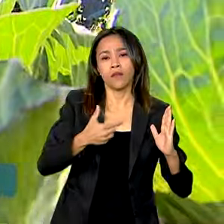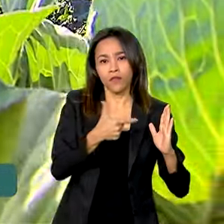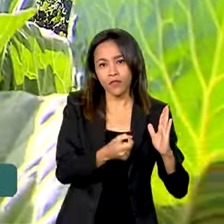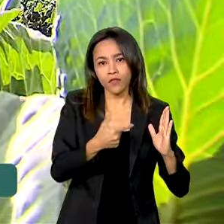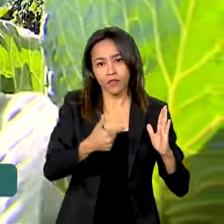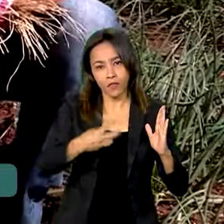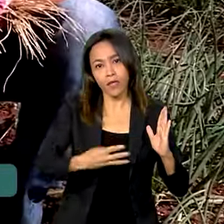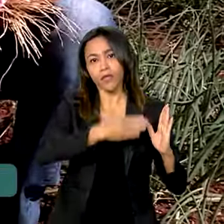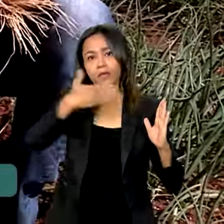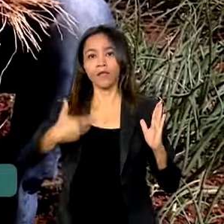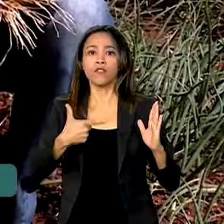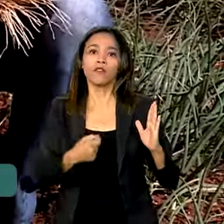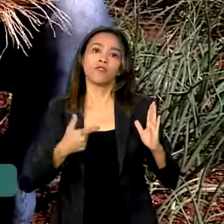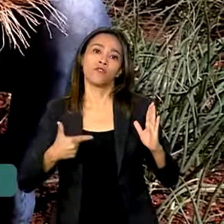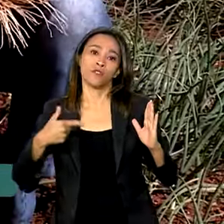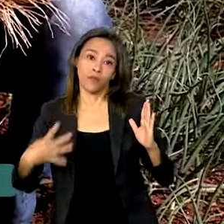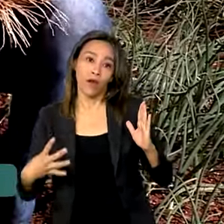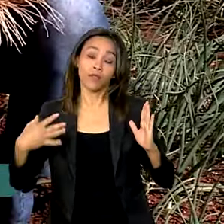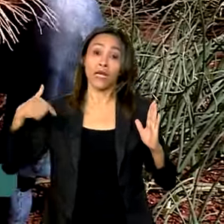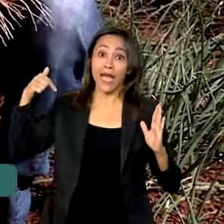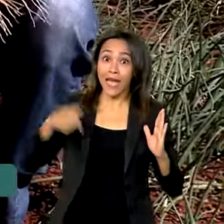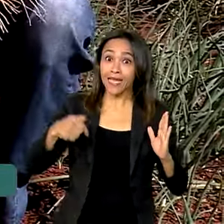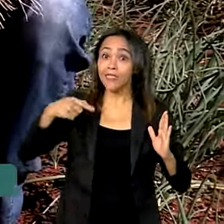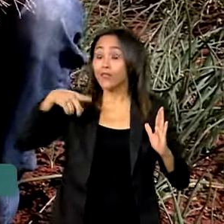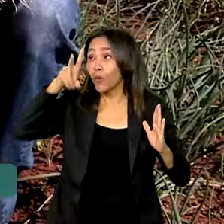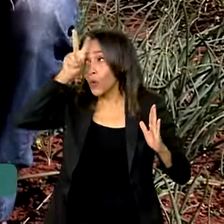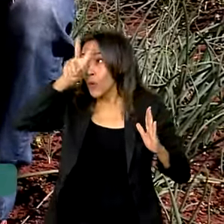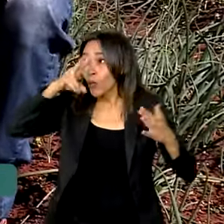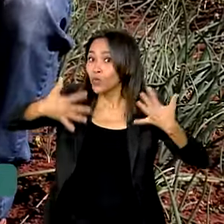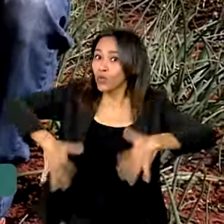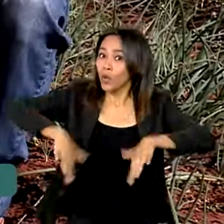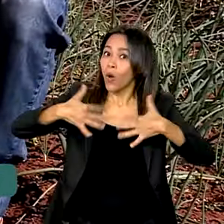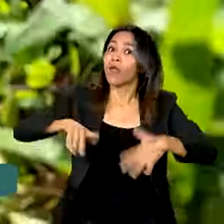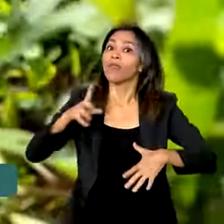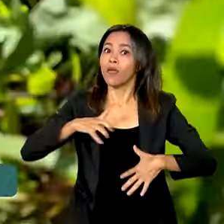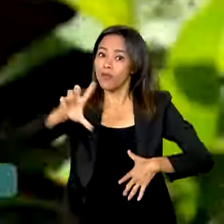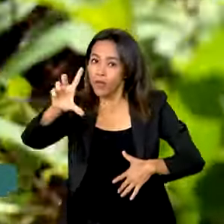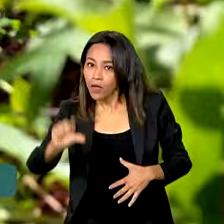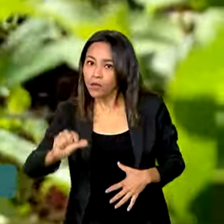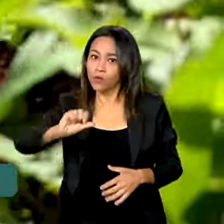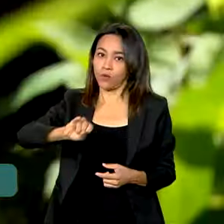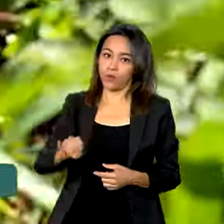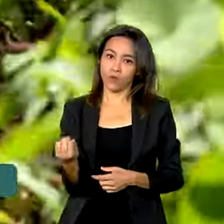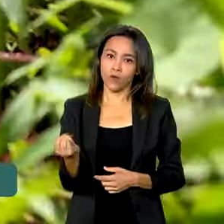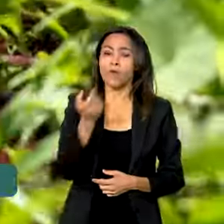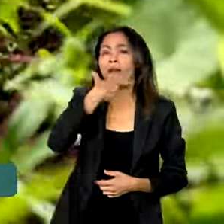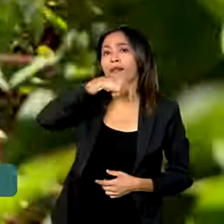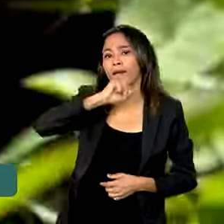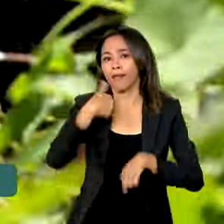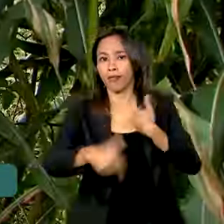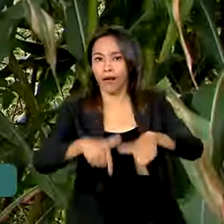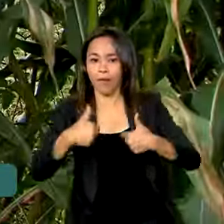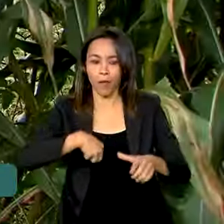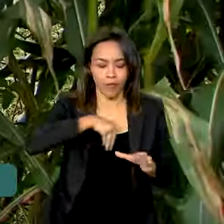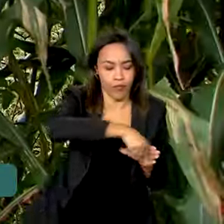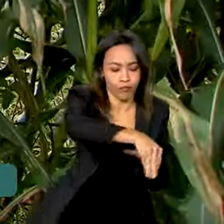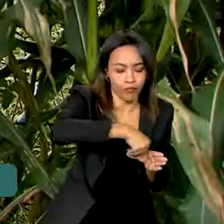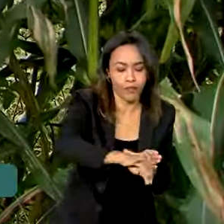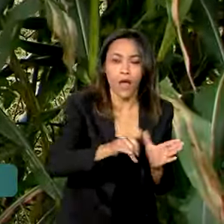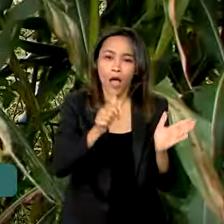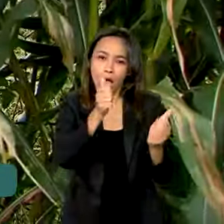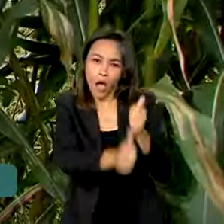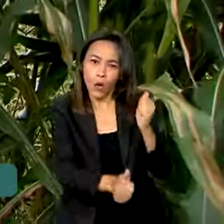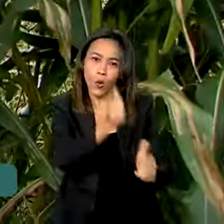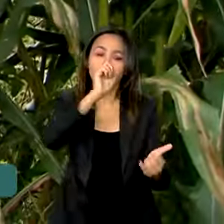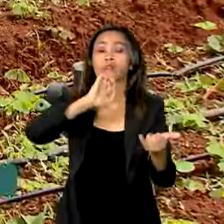o maior volume da série histórica, o programa contou com reduções nos juros. Para quem produz alimentos como arroz, feijão,